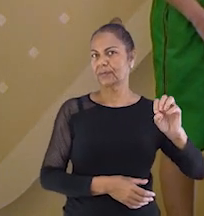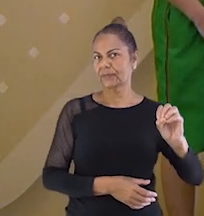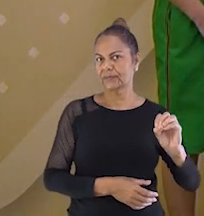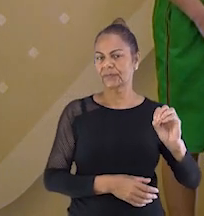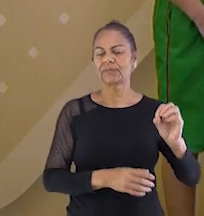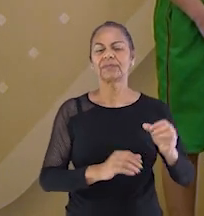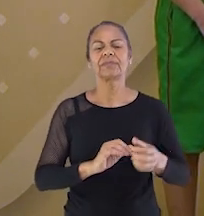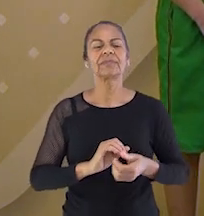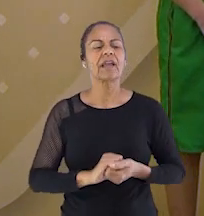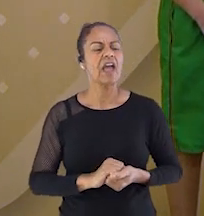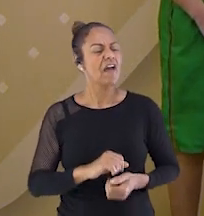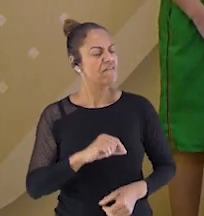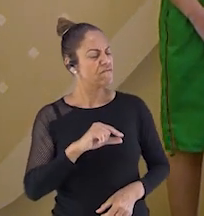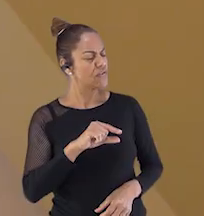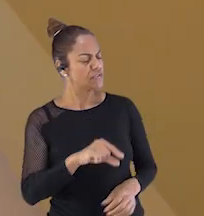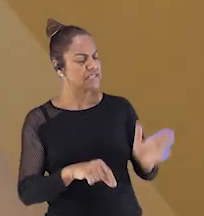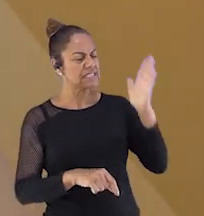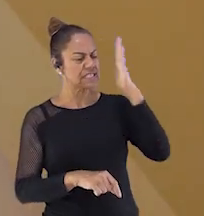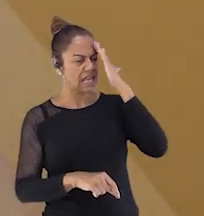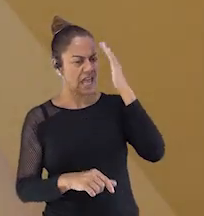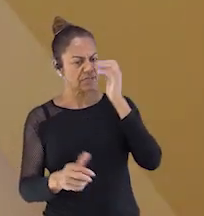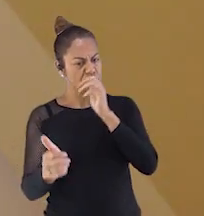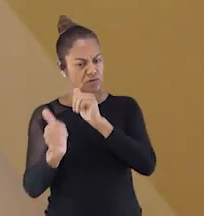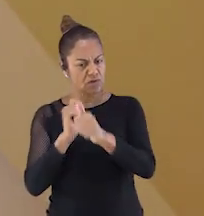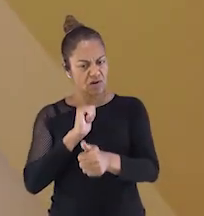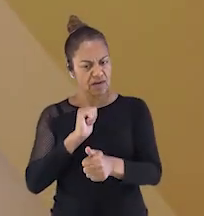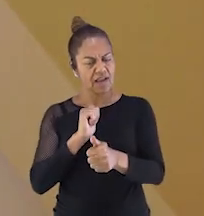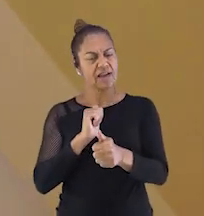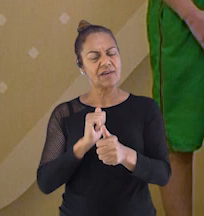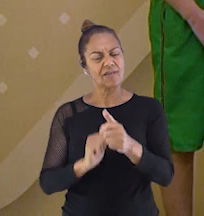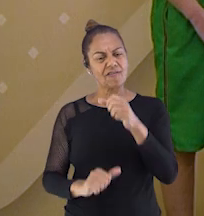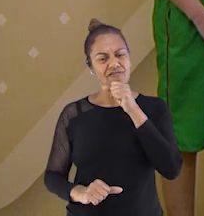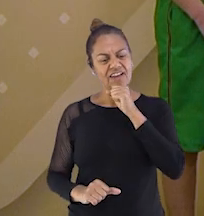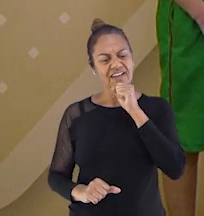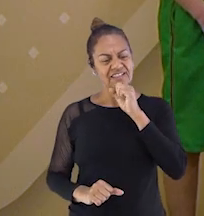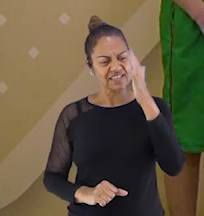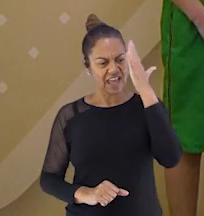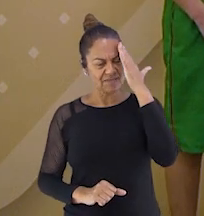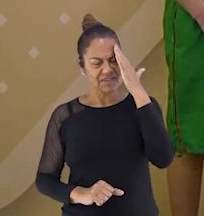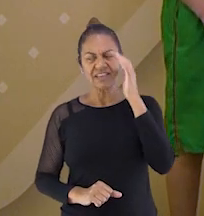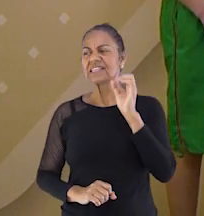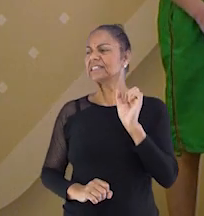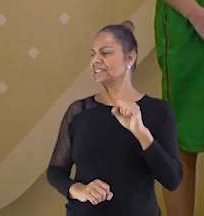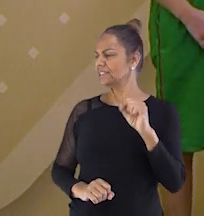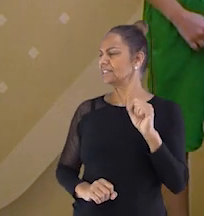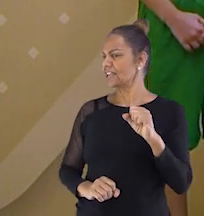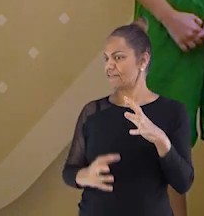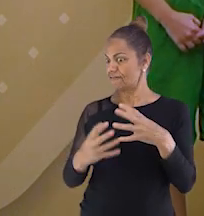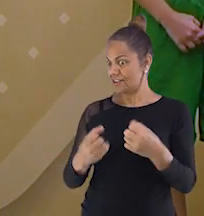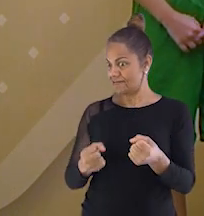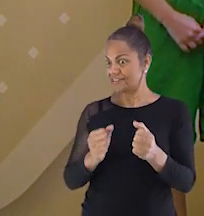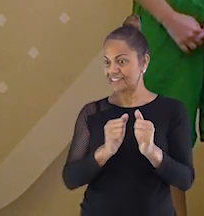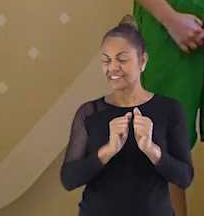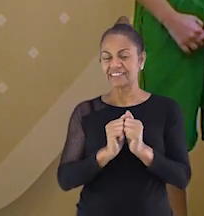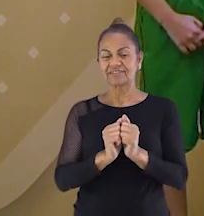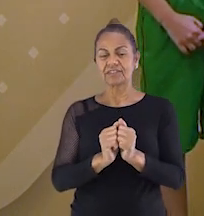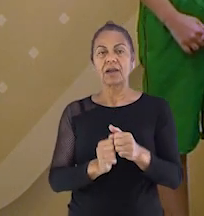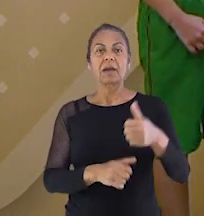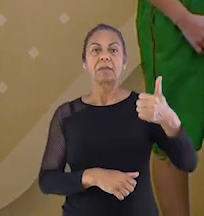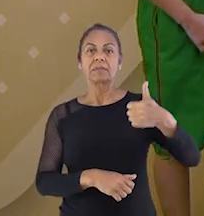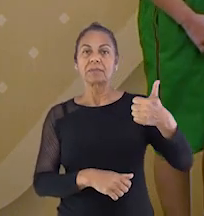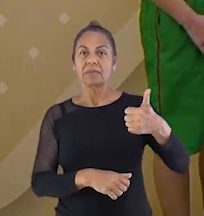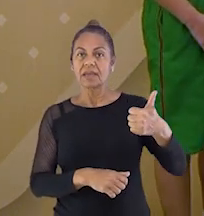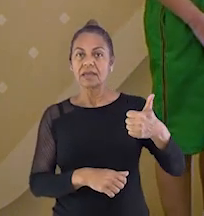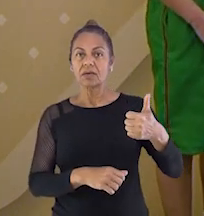você sabe jogar jogo da velha? Sim. É? Então, vamos jogar? Sim. Então, vamos lá. Primeiro,